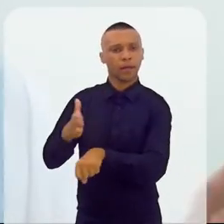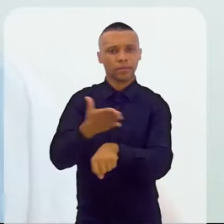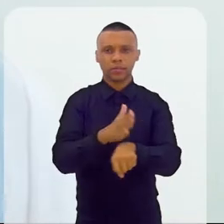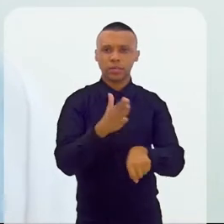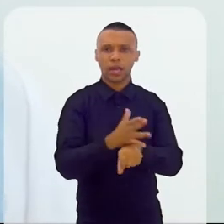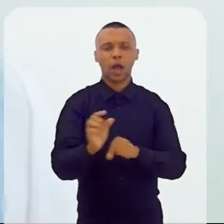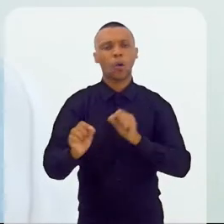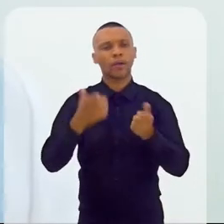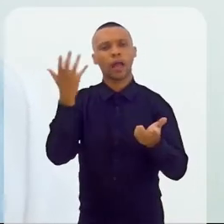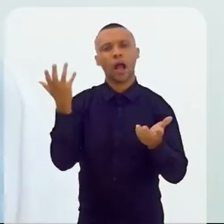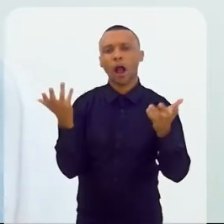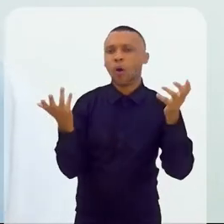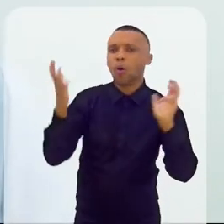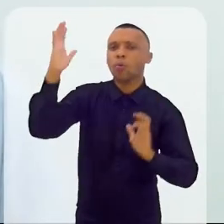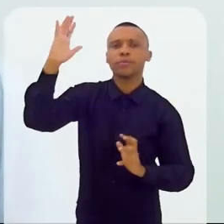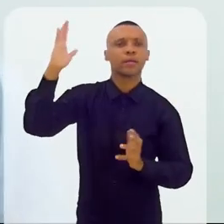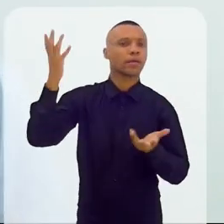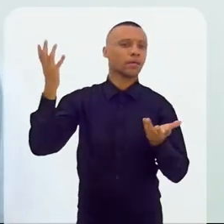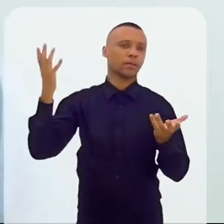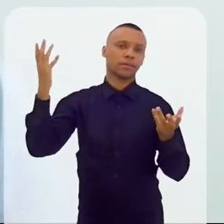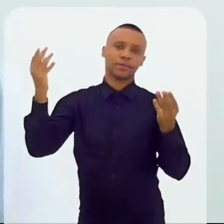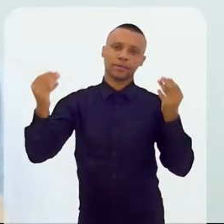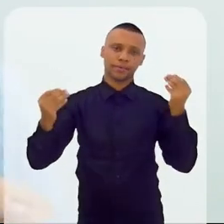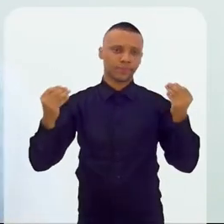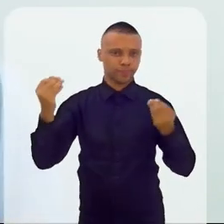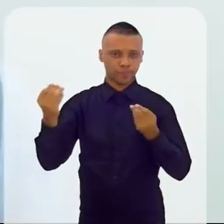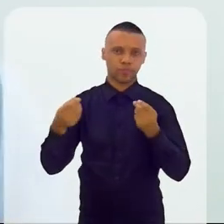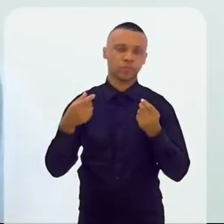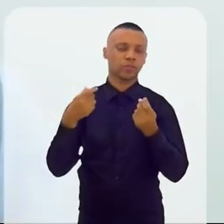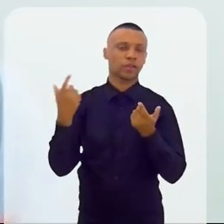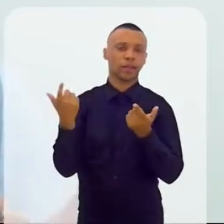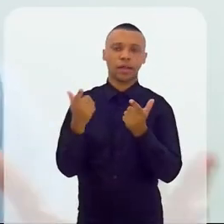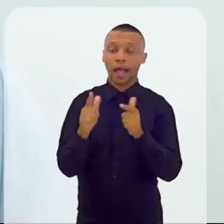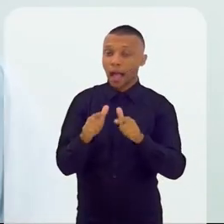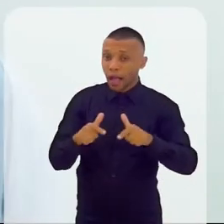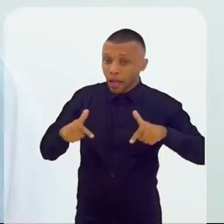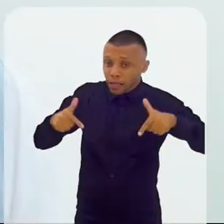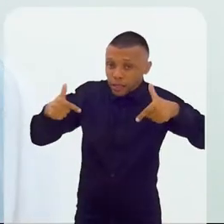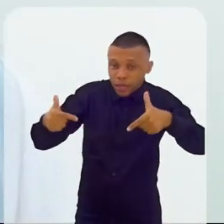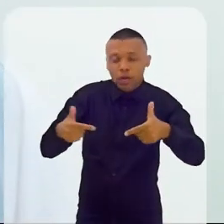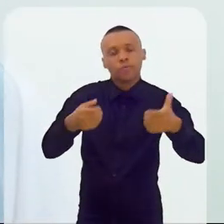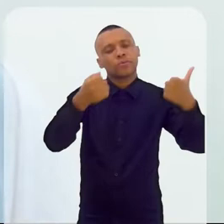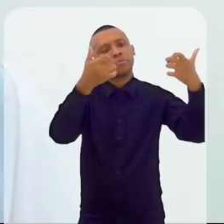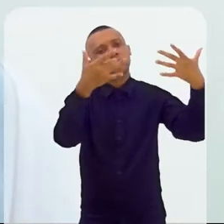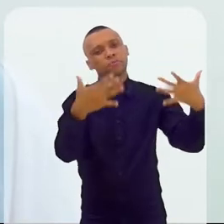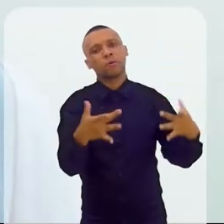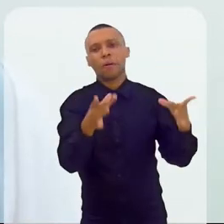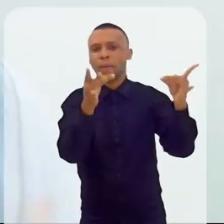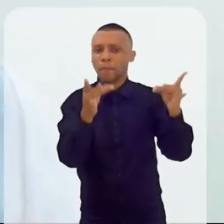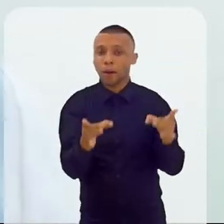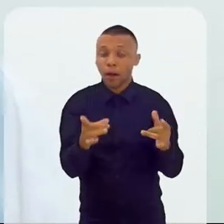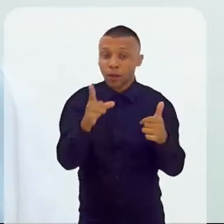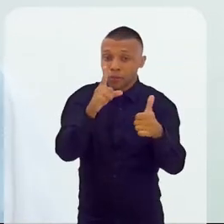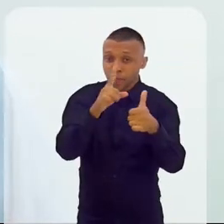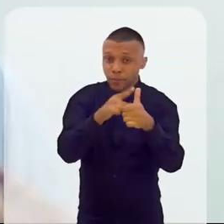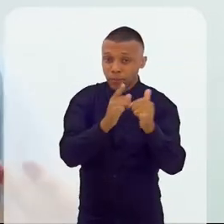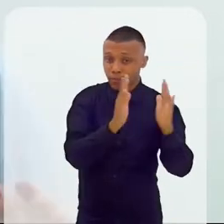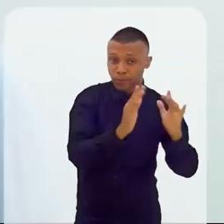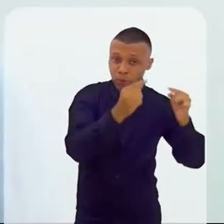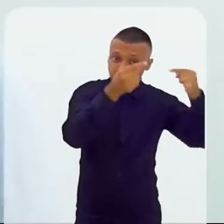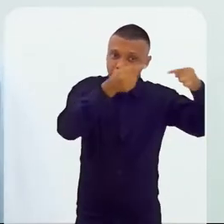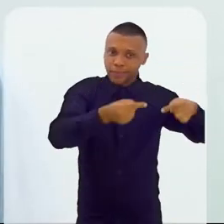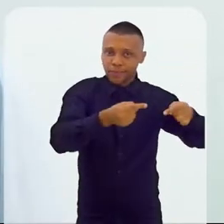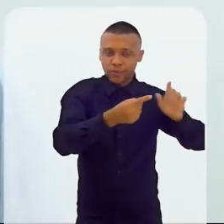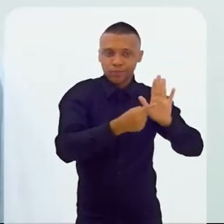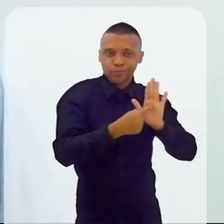prática o que acontece, ver esse salto que é da execução. Você falou muito no primeiro bloco sobre o